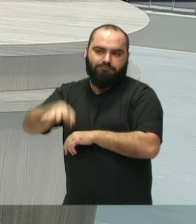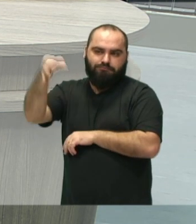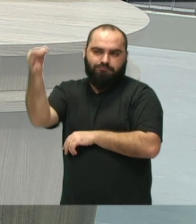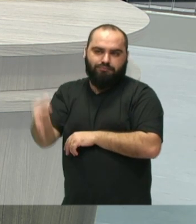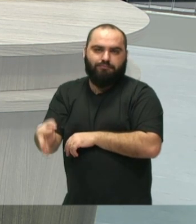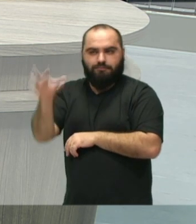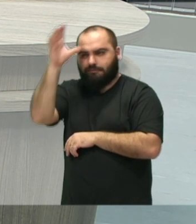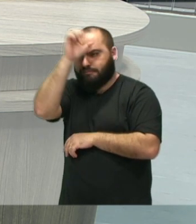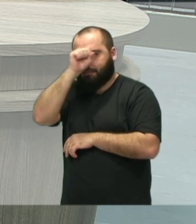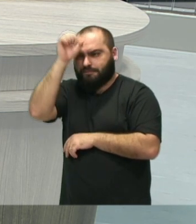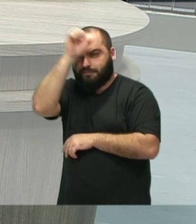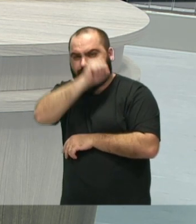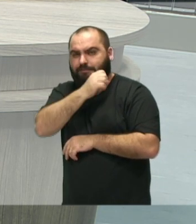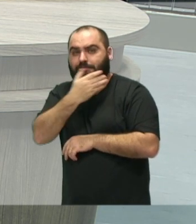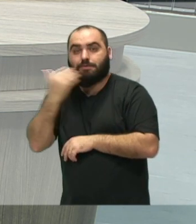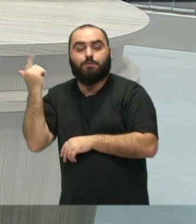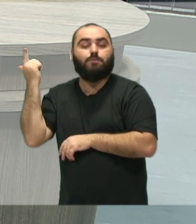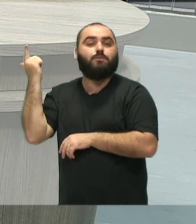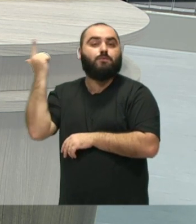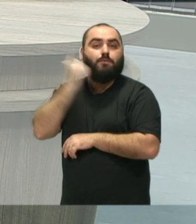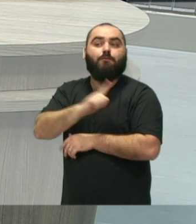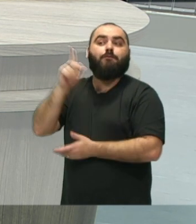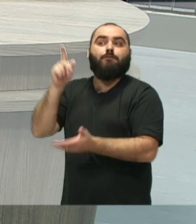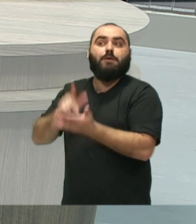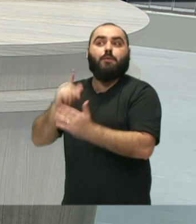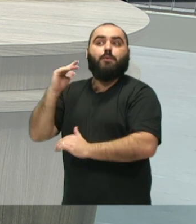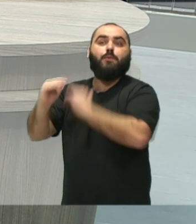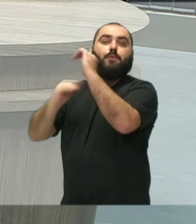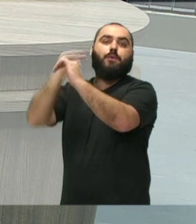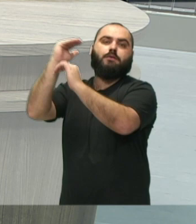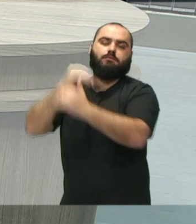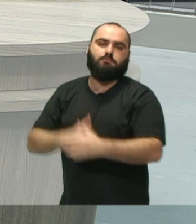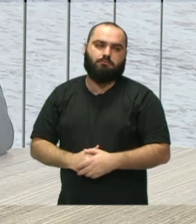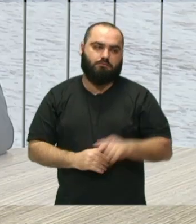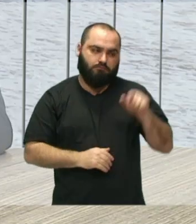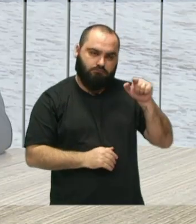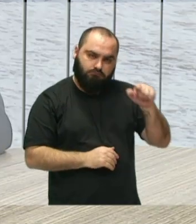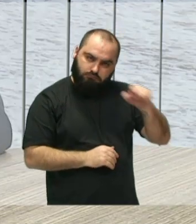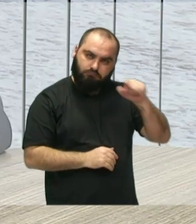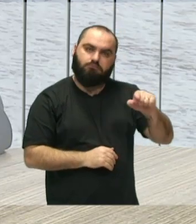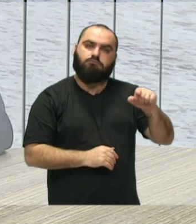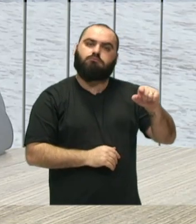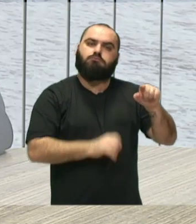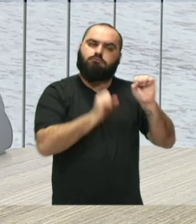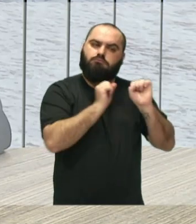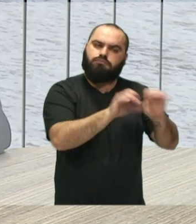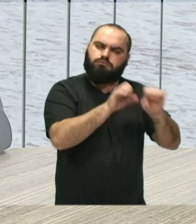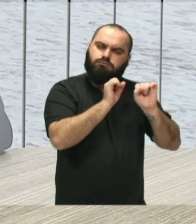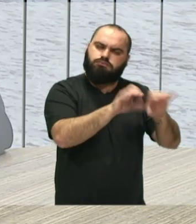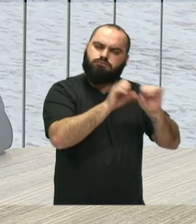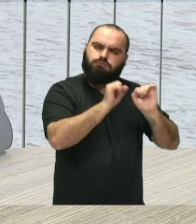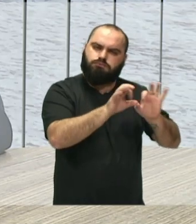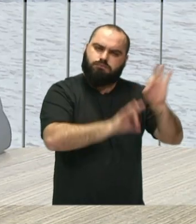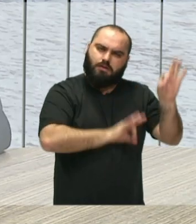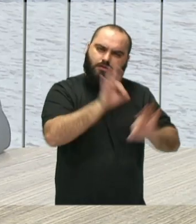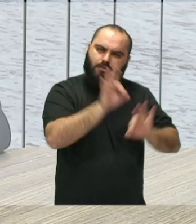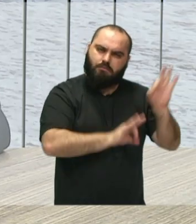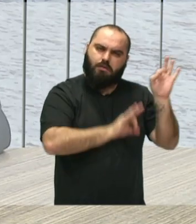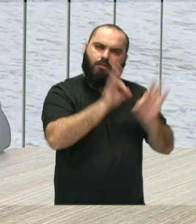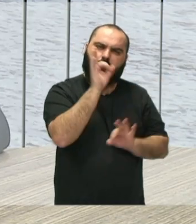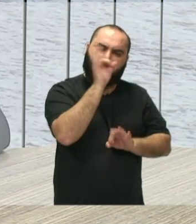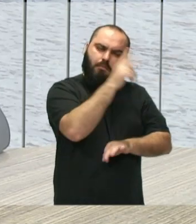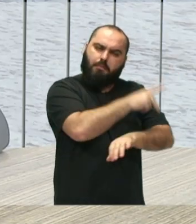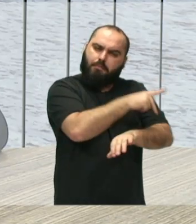disciplinas, para que haja realmente um desenvolvimento. A nossa parte, a gente procura fazer muito bem. A gente tem um planejamento pedagógico